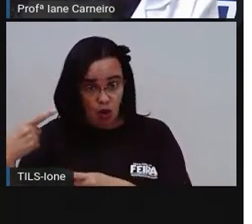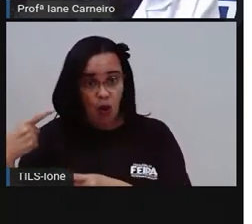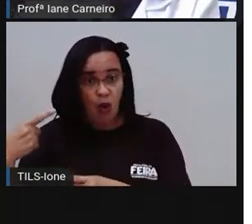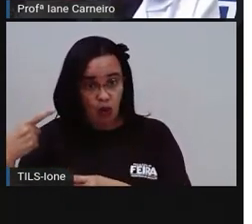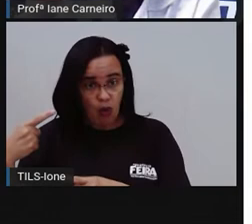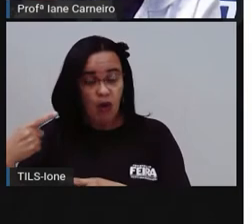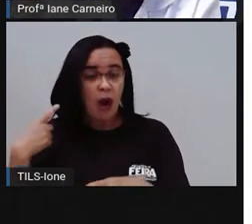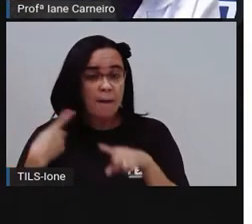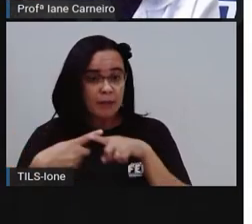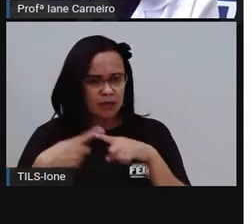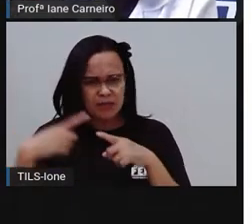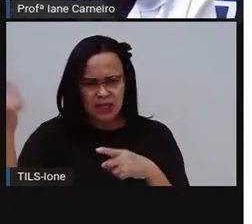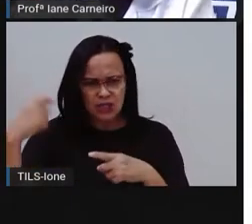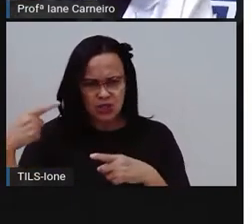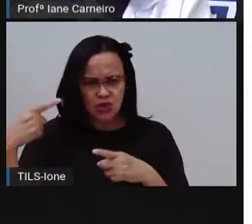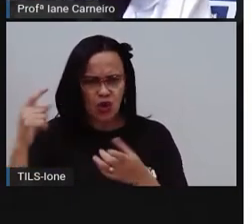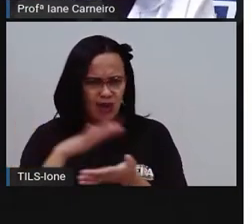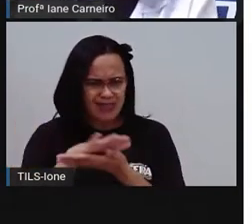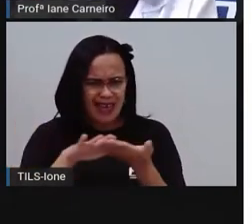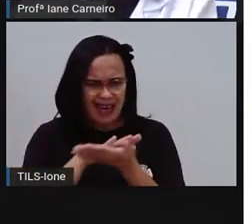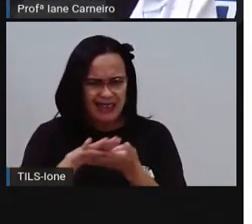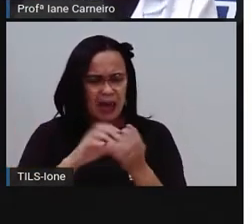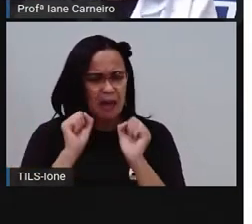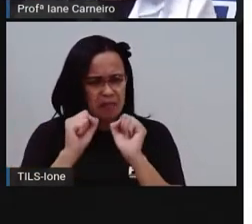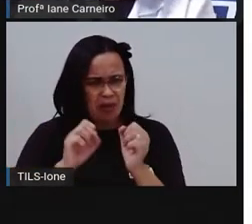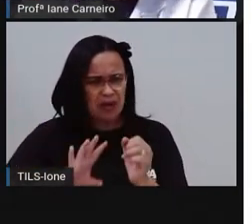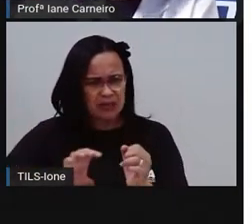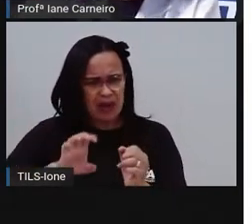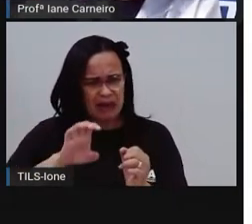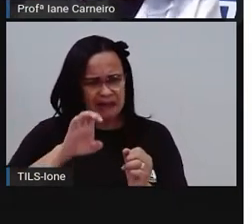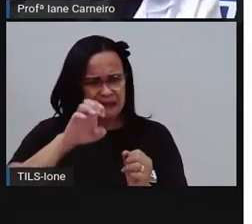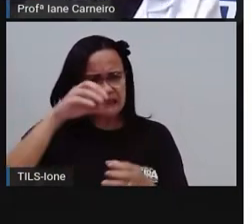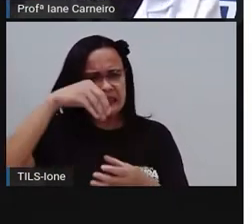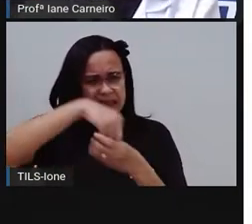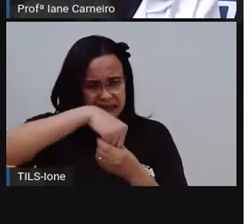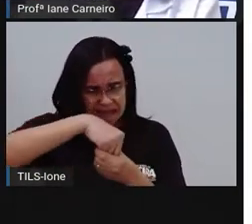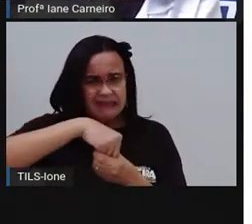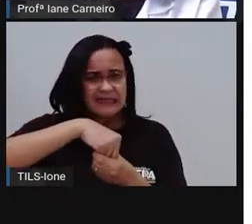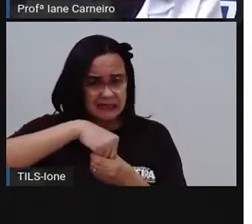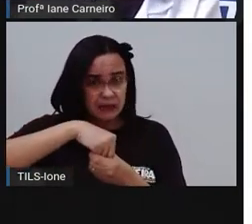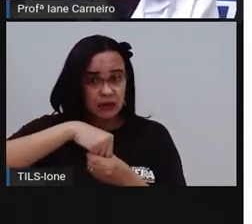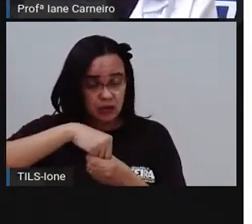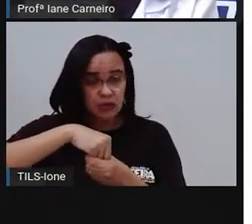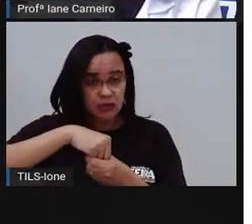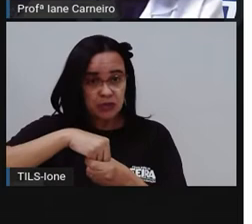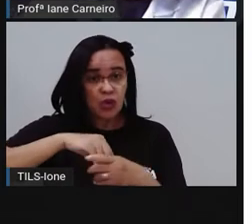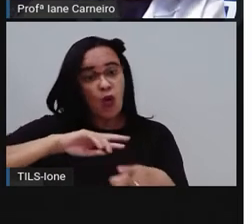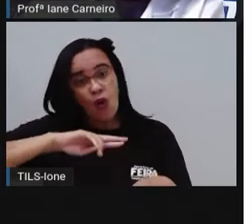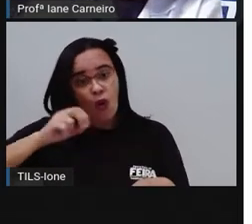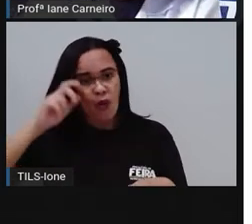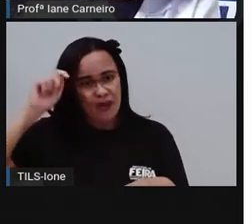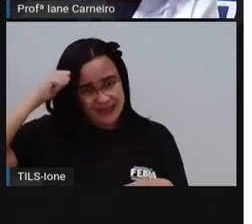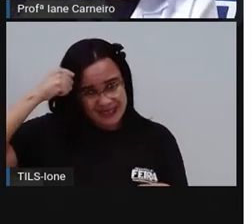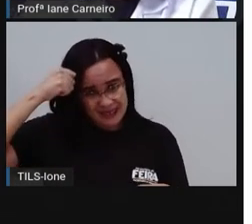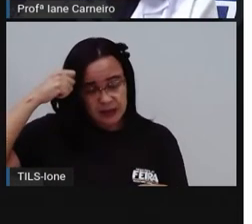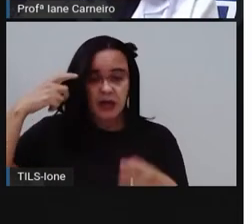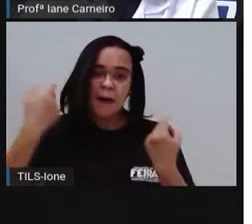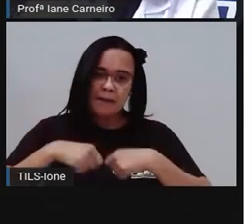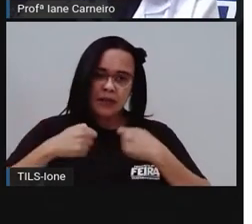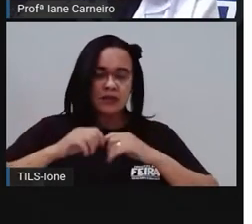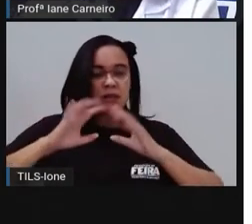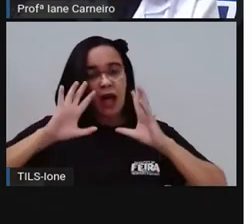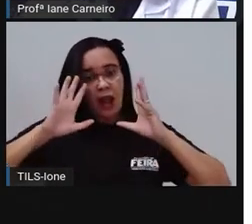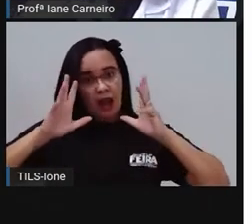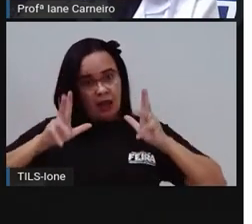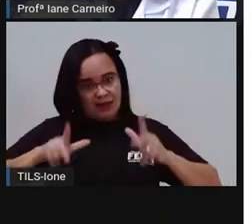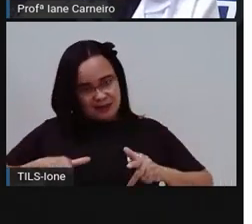E aí vai começando a multiplicar bactérias, né? Nela lá. Então, tem que lembrar de fazer toda essa higiene também da sua